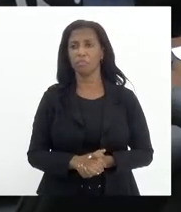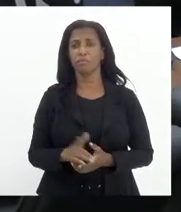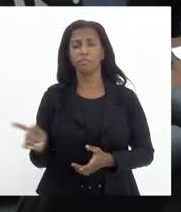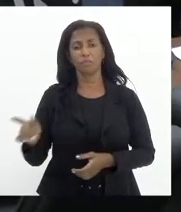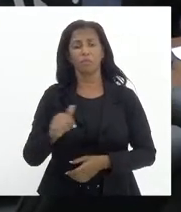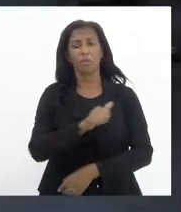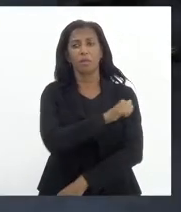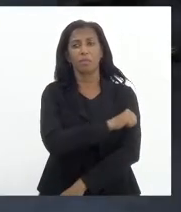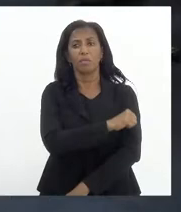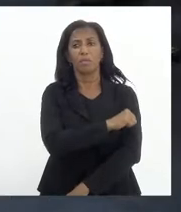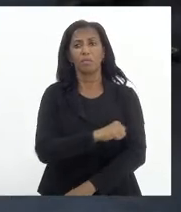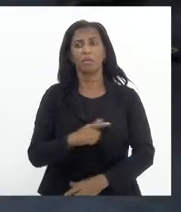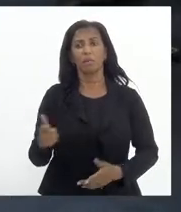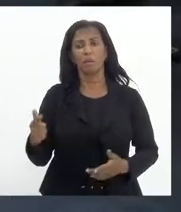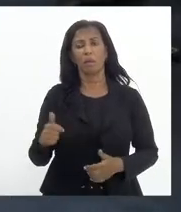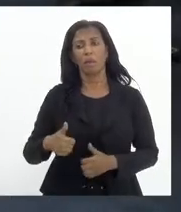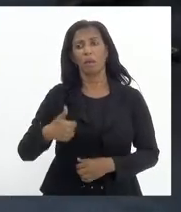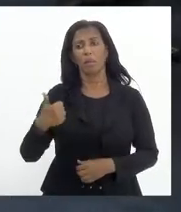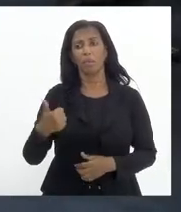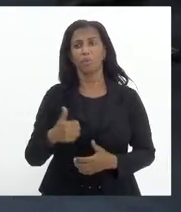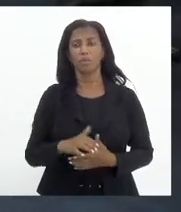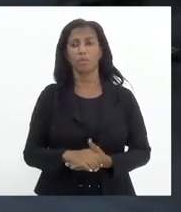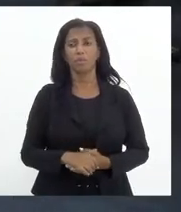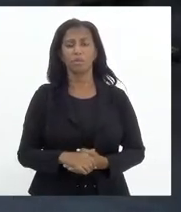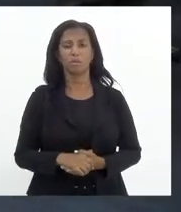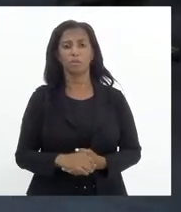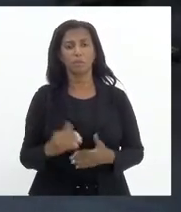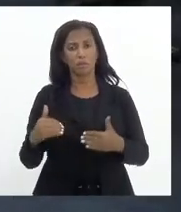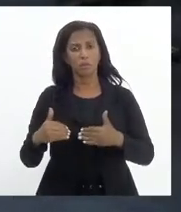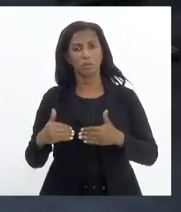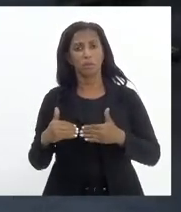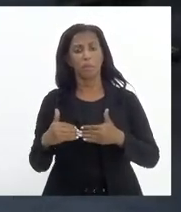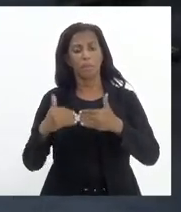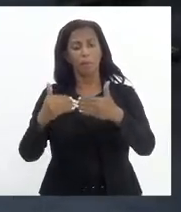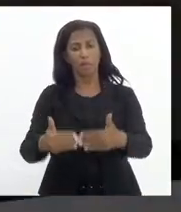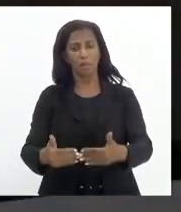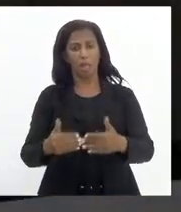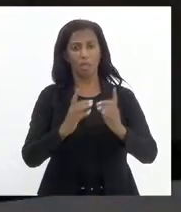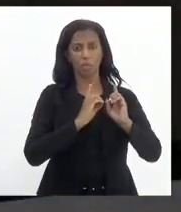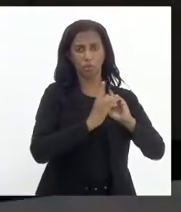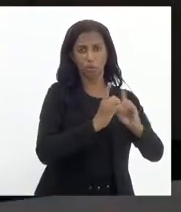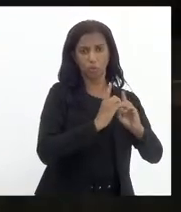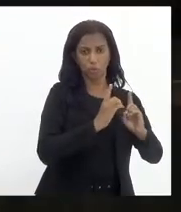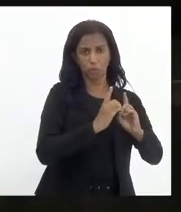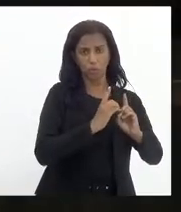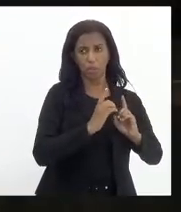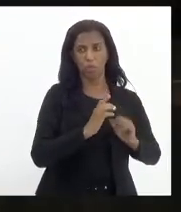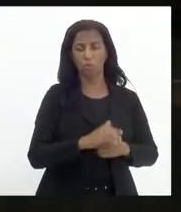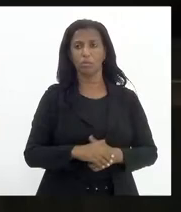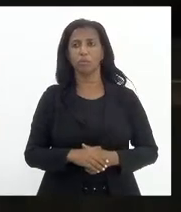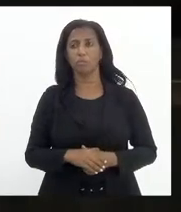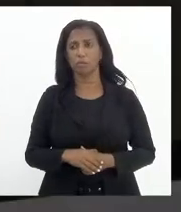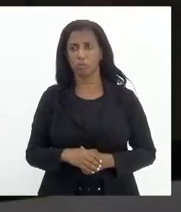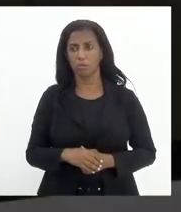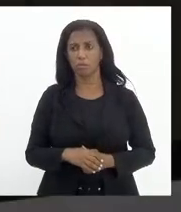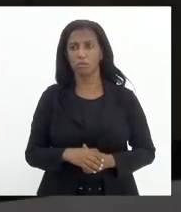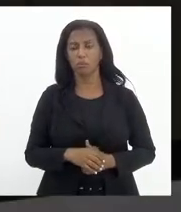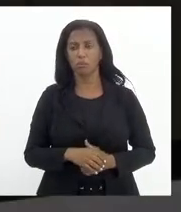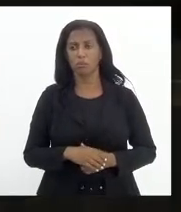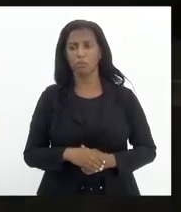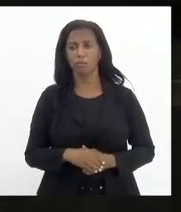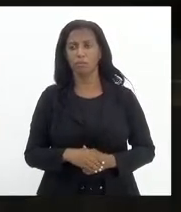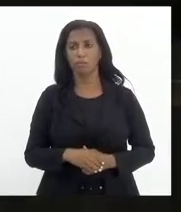deputado Enfermeira Regeli é positiva. A gente, passada a primeira discussão... Agora, agora, agora. Deputado